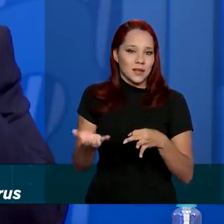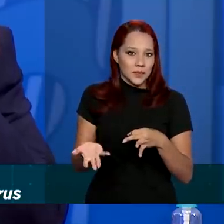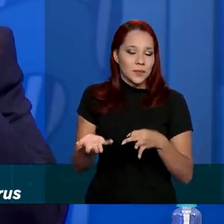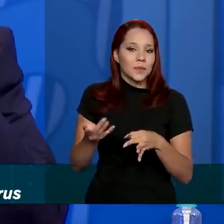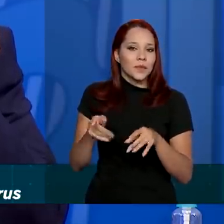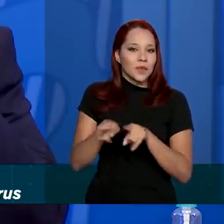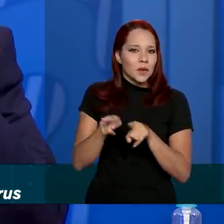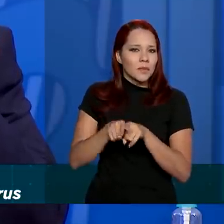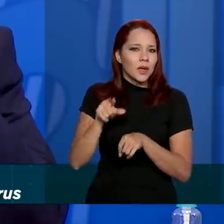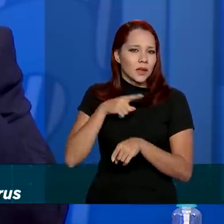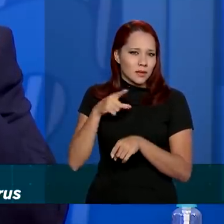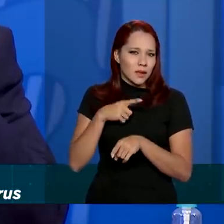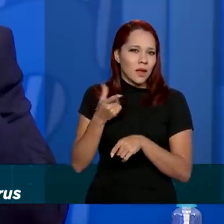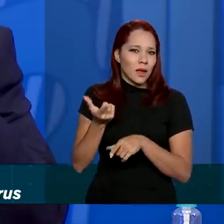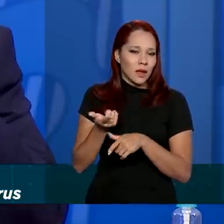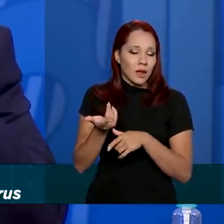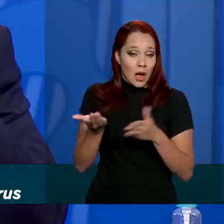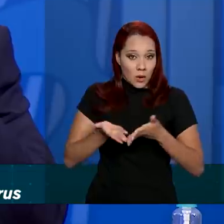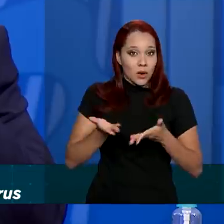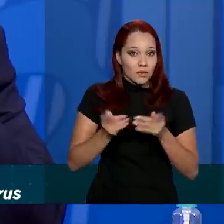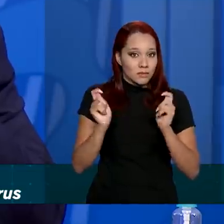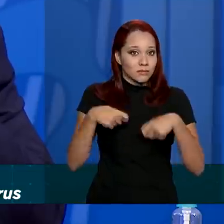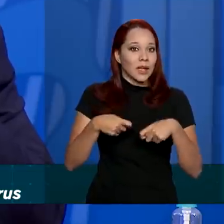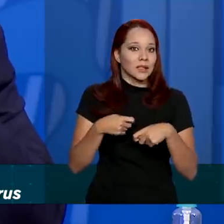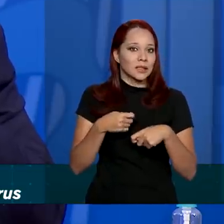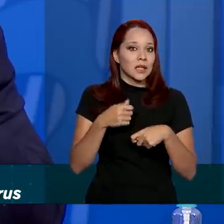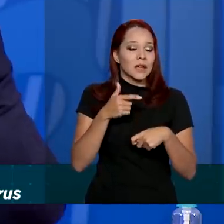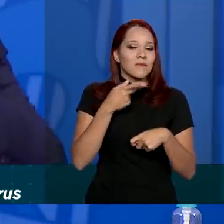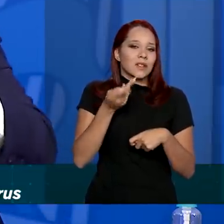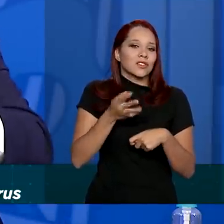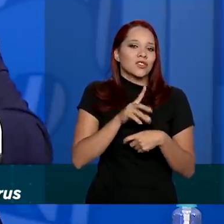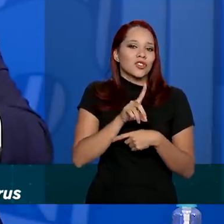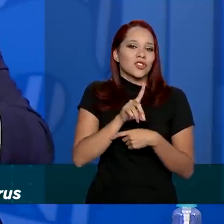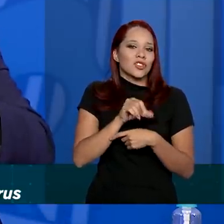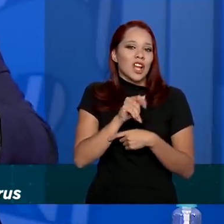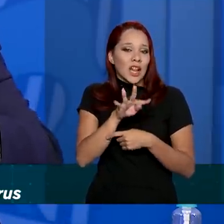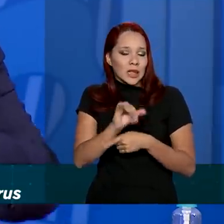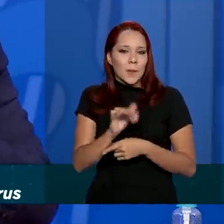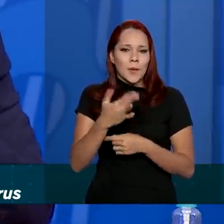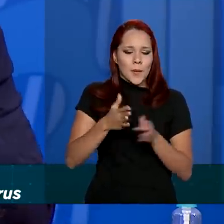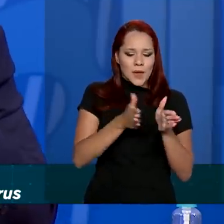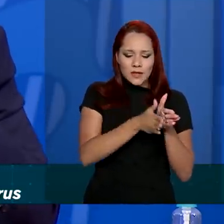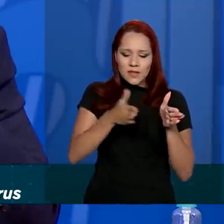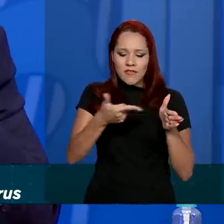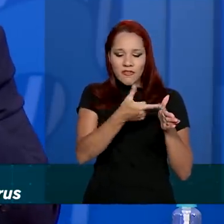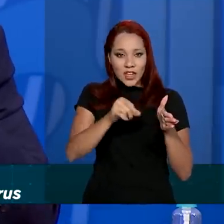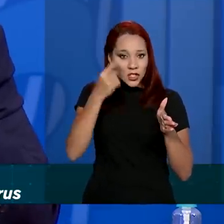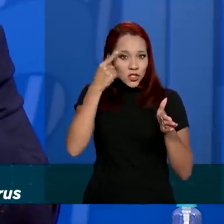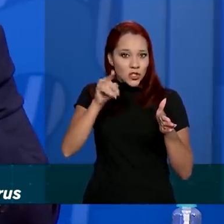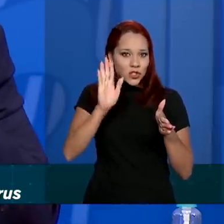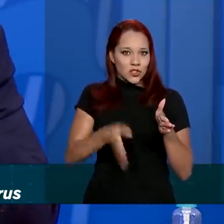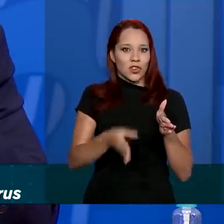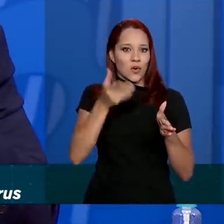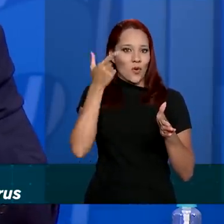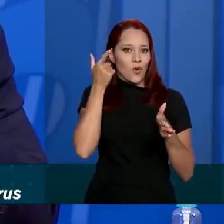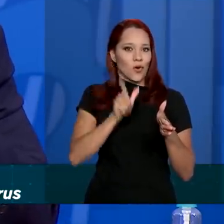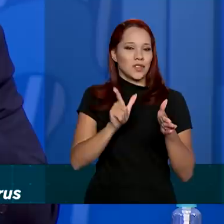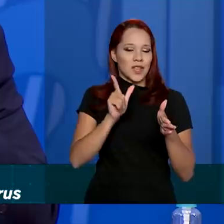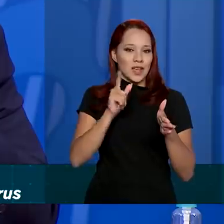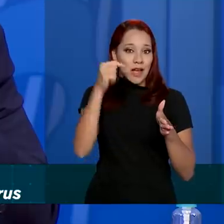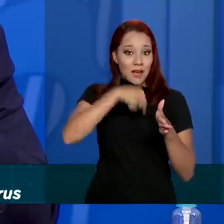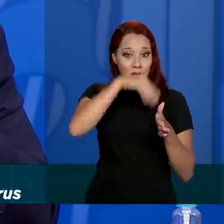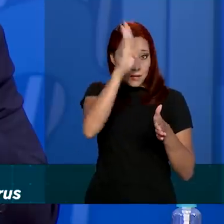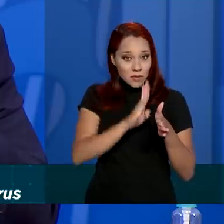nós temos a capacidade, isso aí em termos de data, em 20 dias, a já consegue colocar aqui no